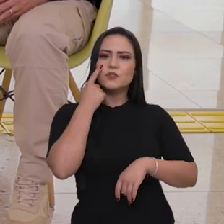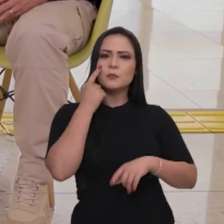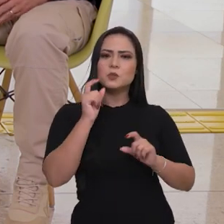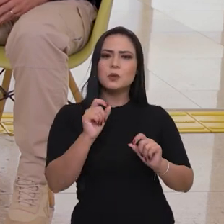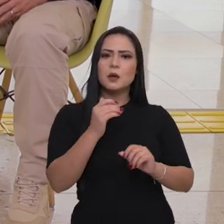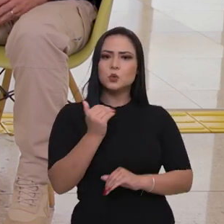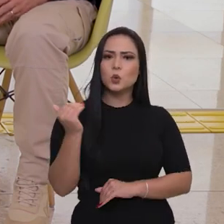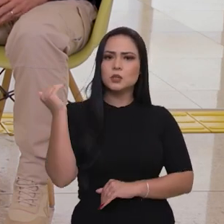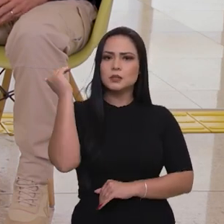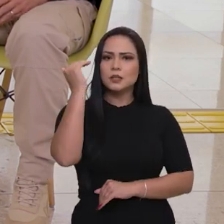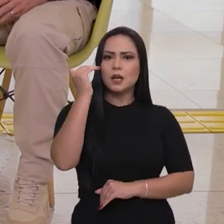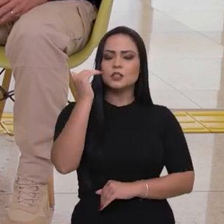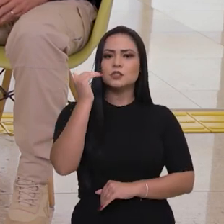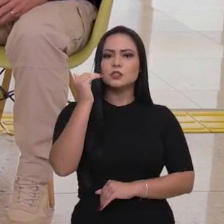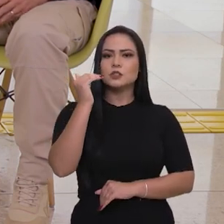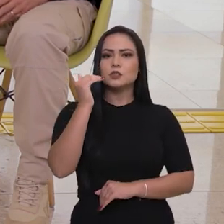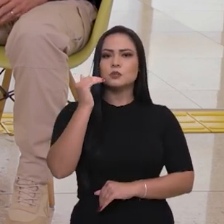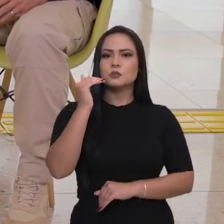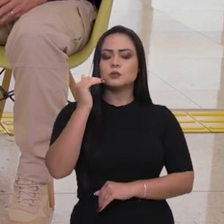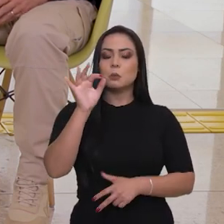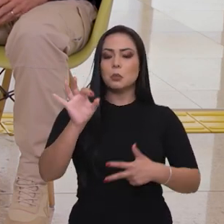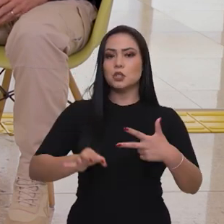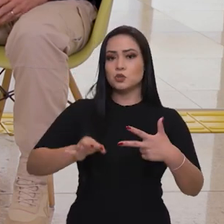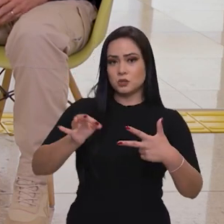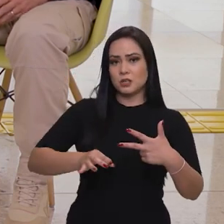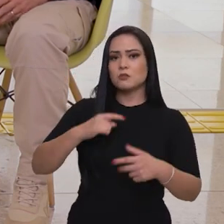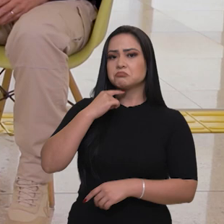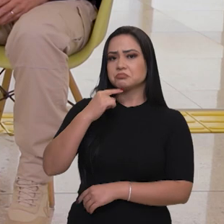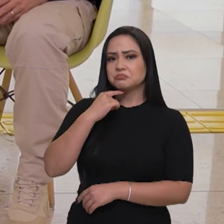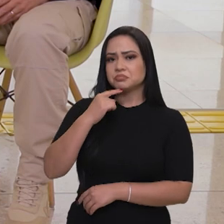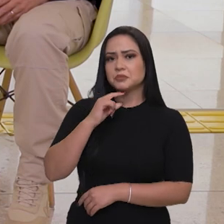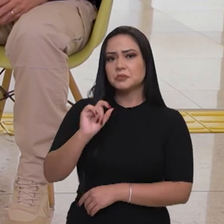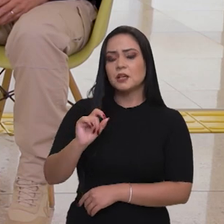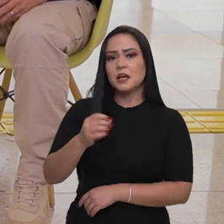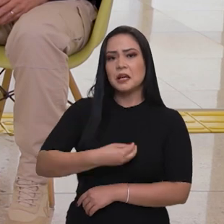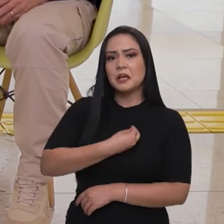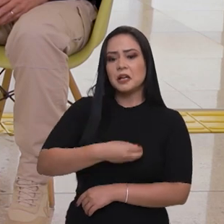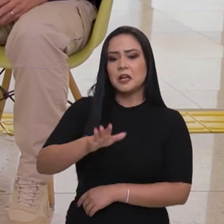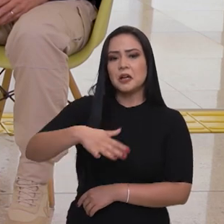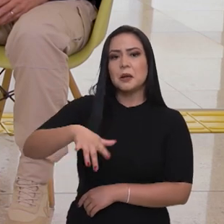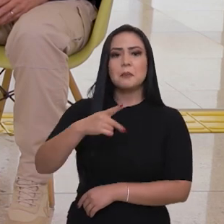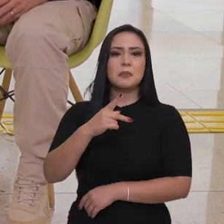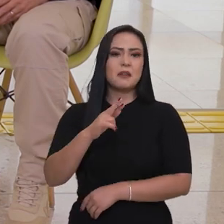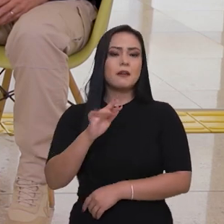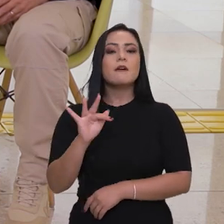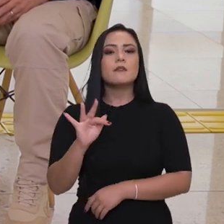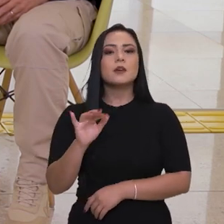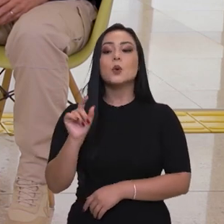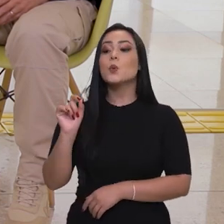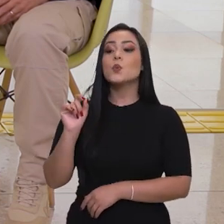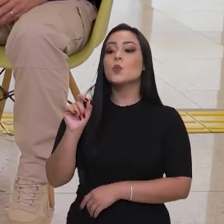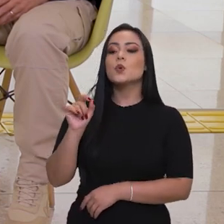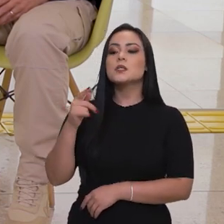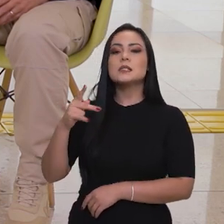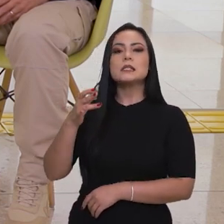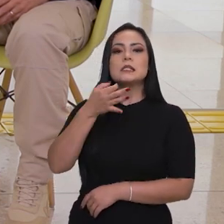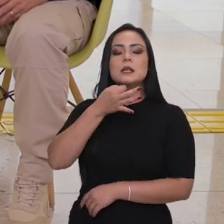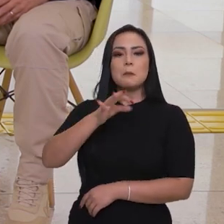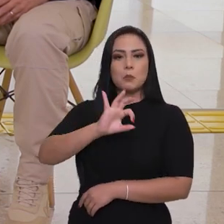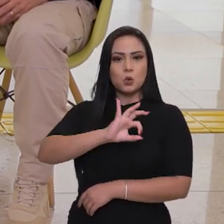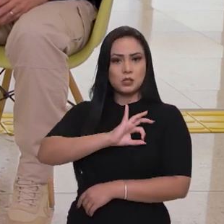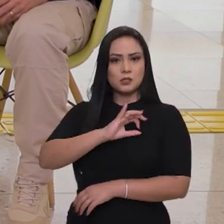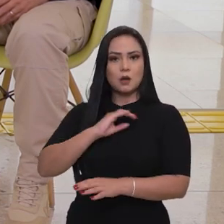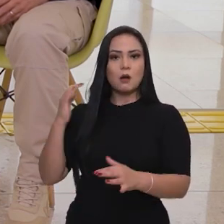nós vimos uma autoridade do Poder Judiciário questionar a existência da PRF. O que o senhor, como